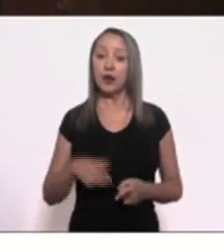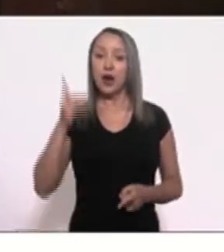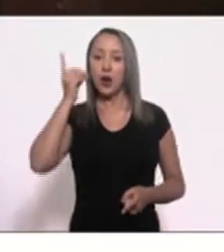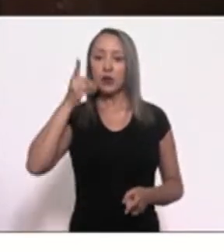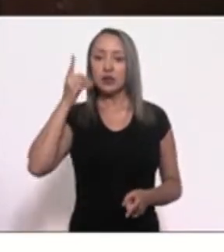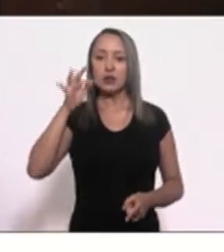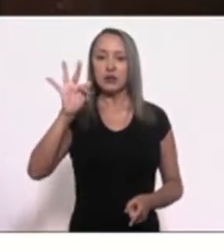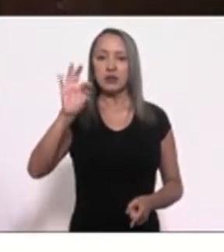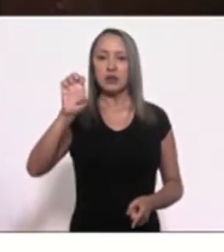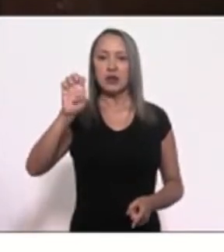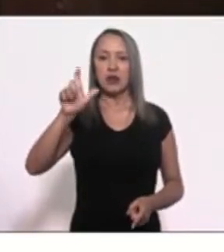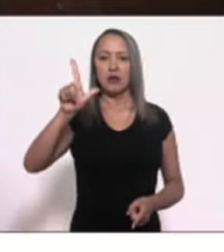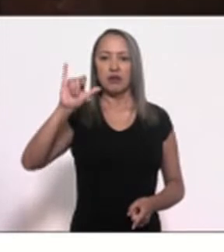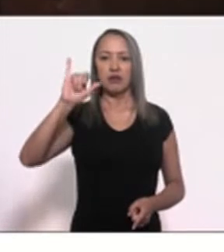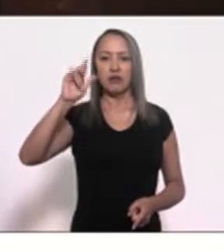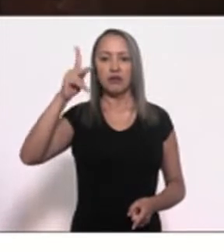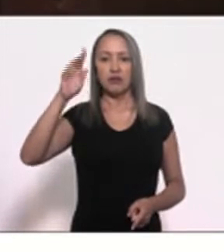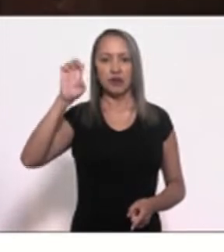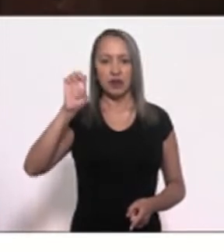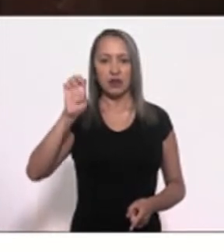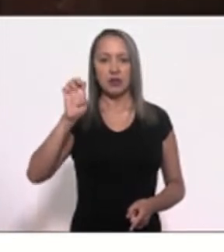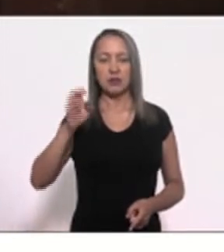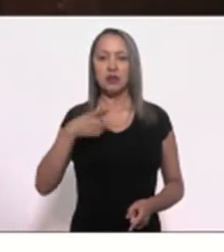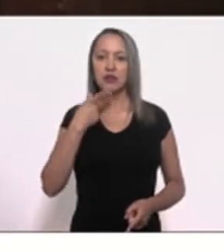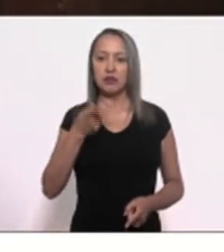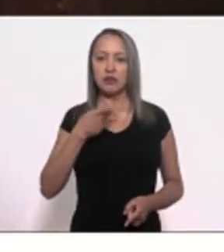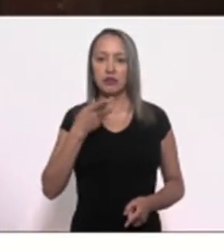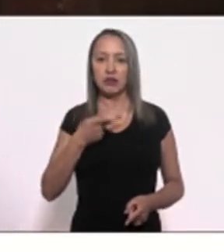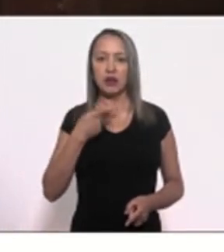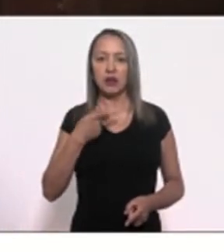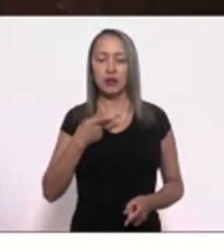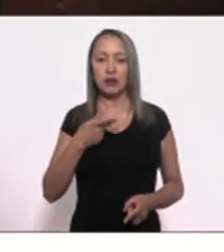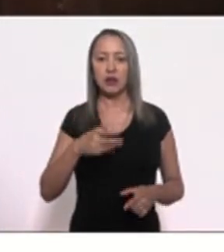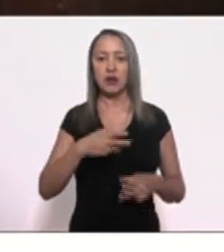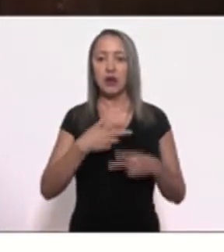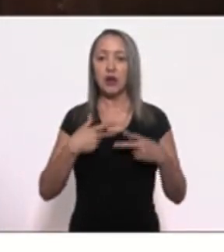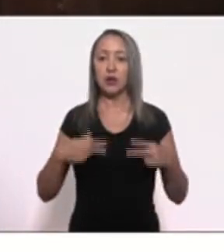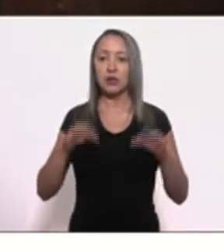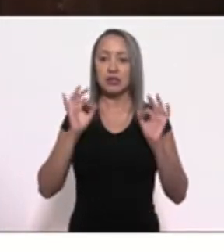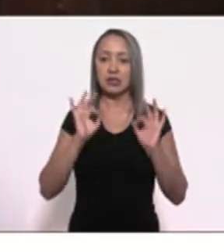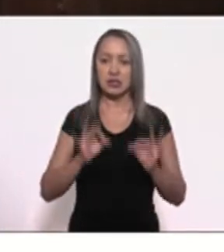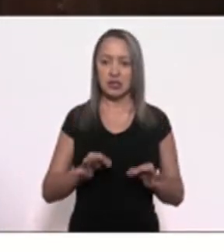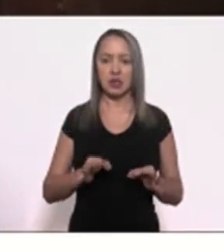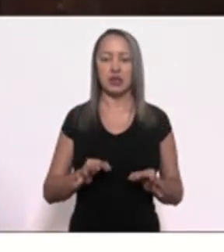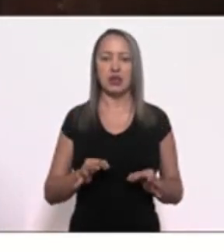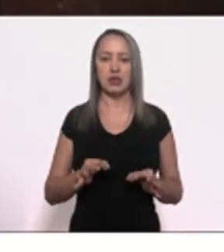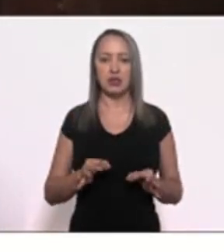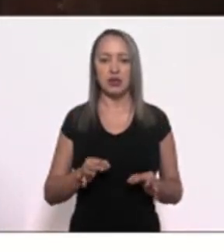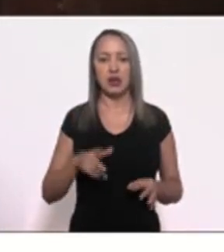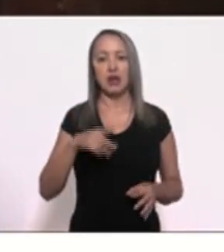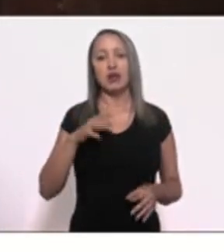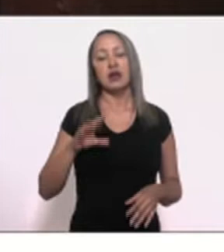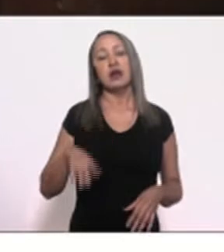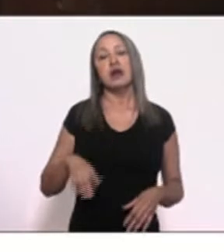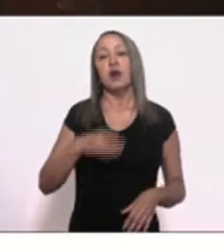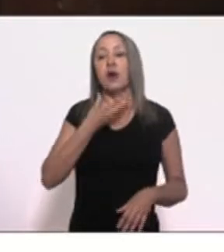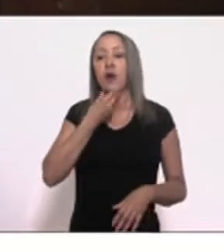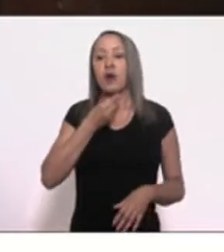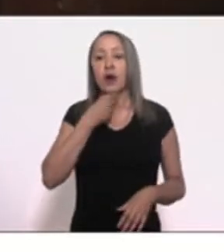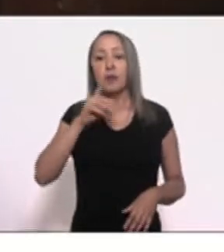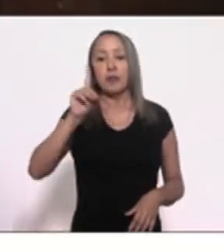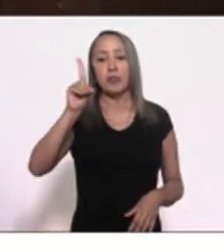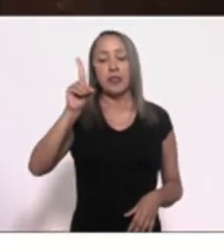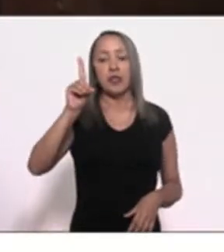Felipe Pobel falou algo muito pertinente nessa casa. O senhor David Miranda, que